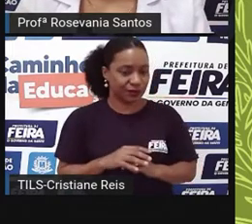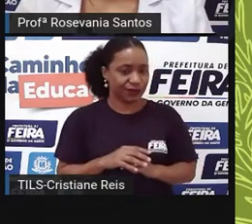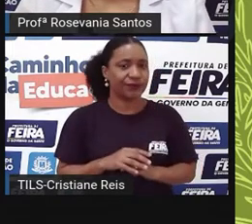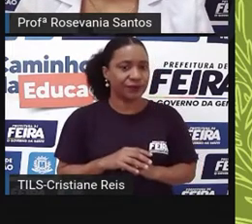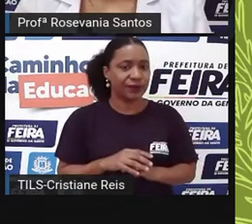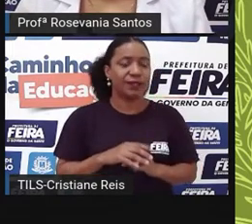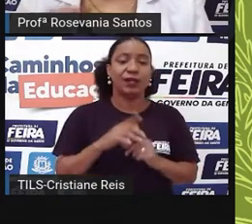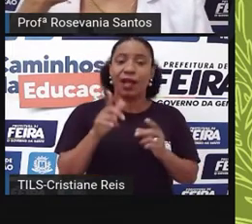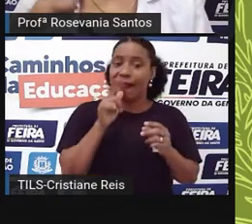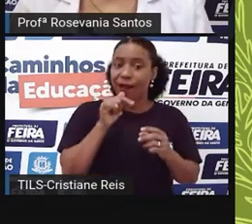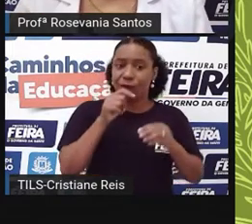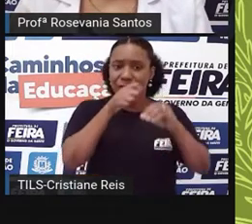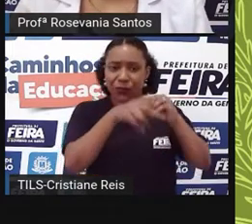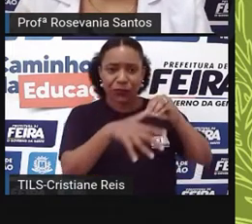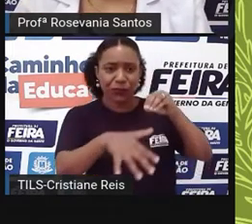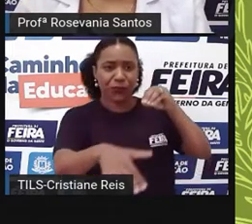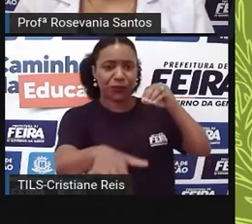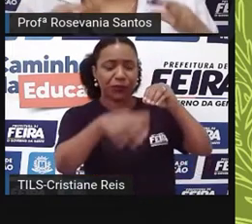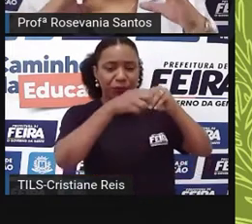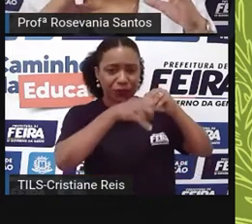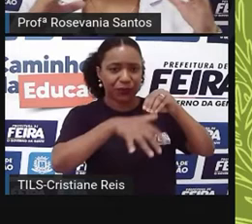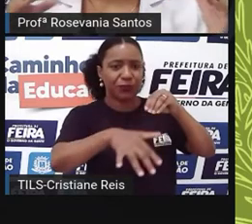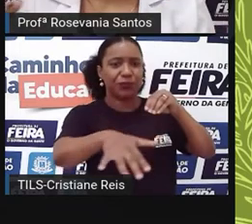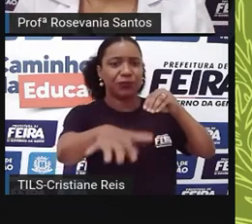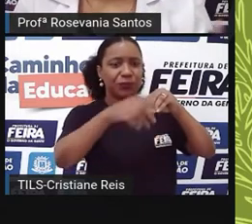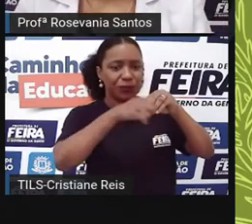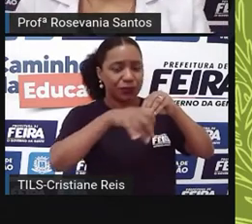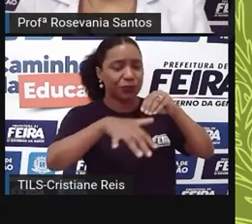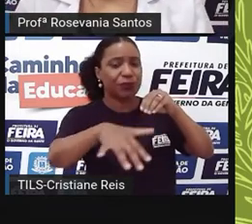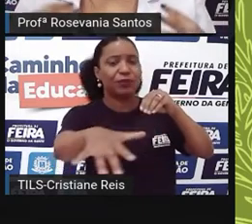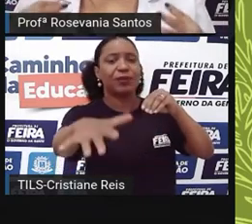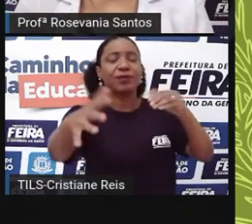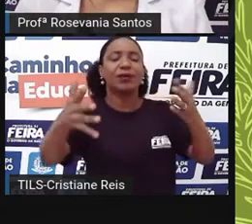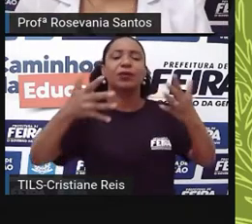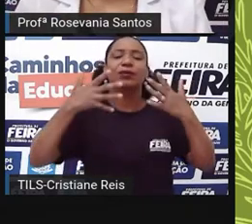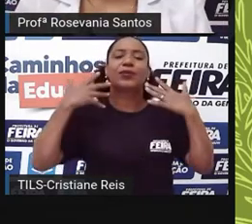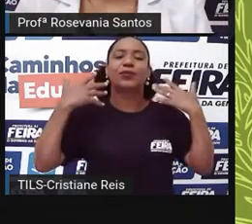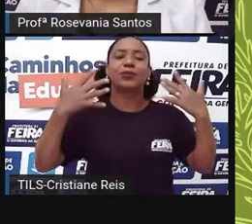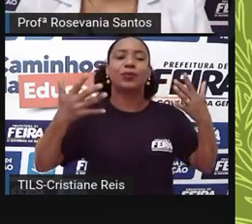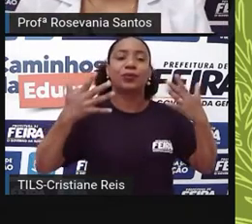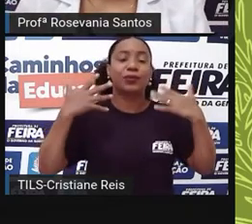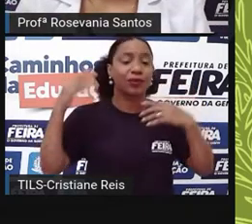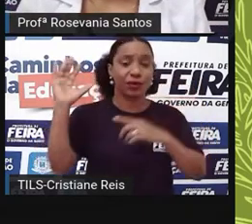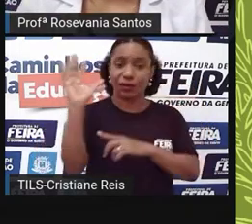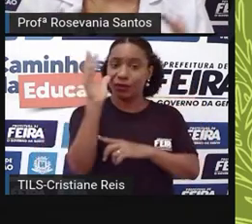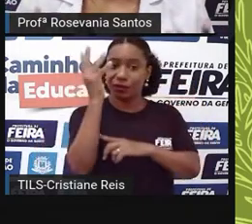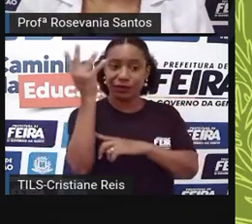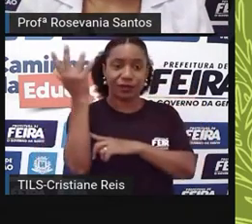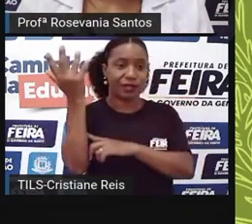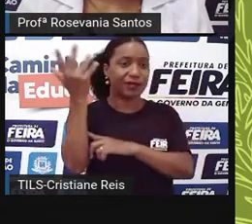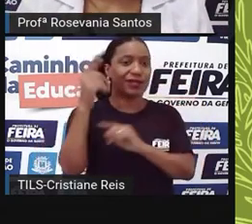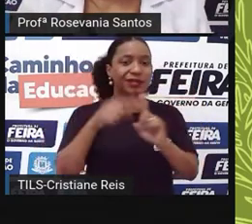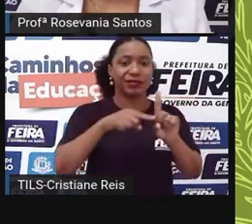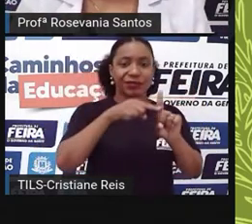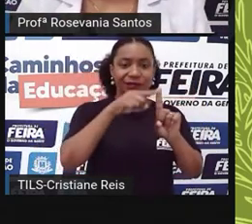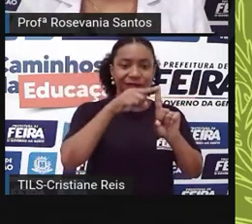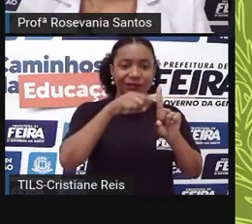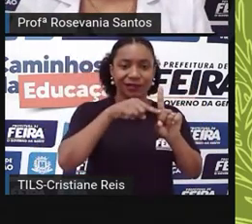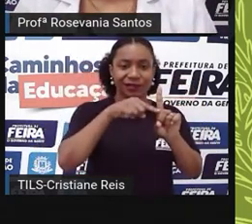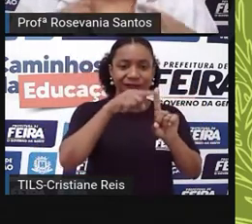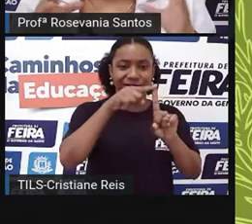do seu curso, para que o clima fique equilibrado, para que a gente tenha temperaturas menos